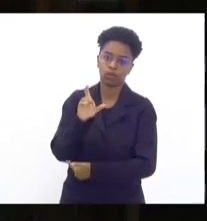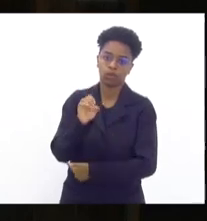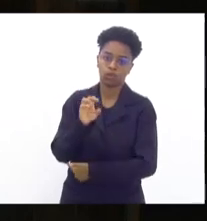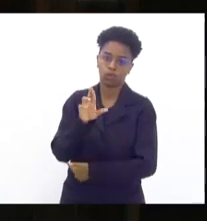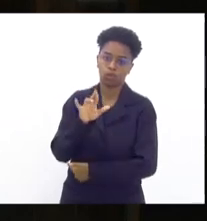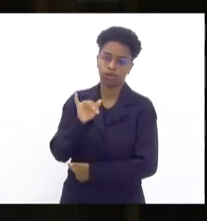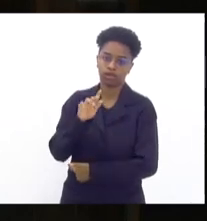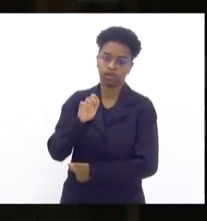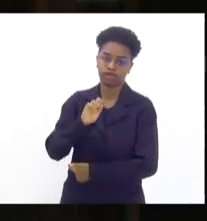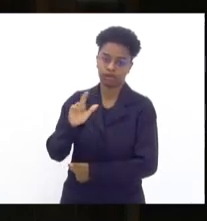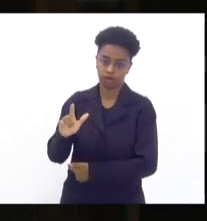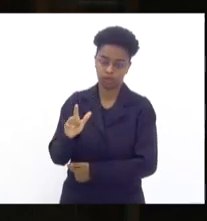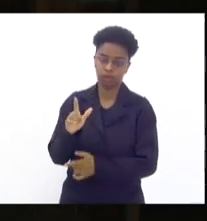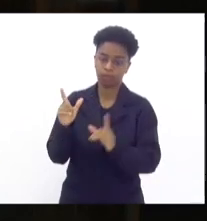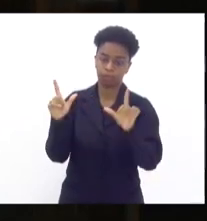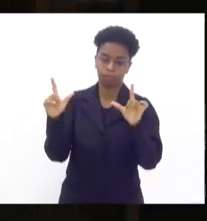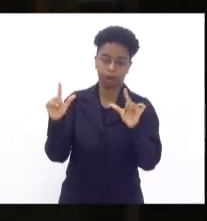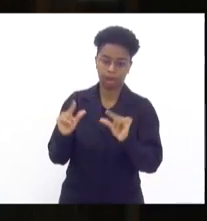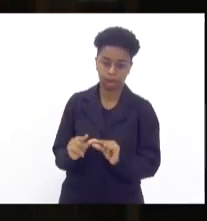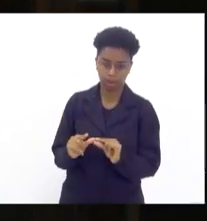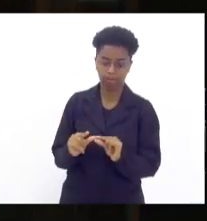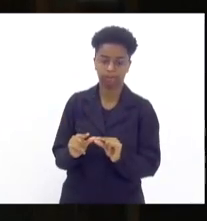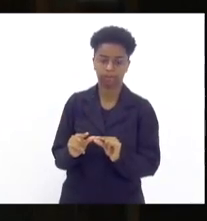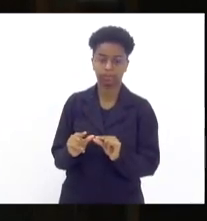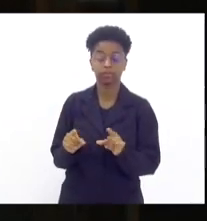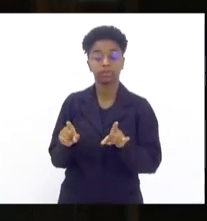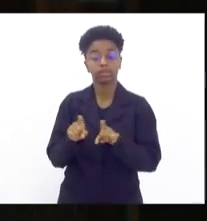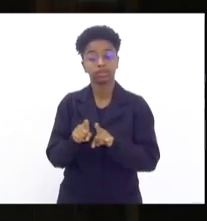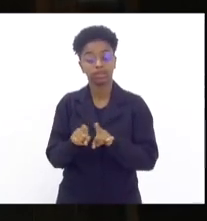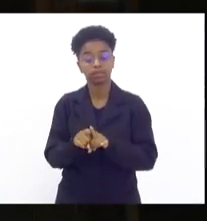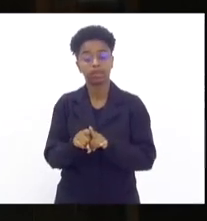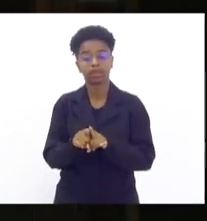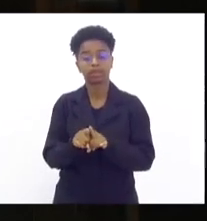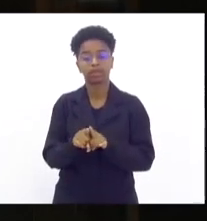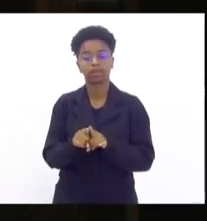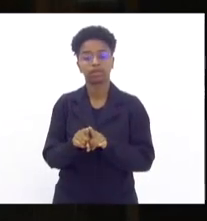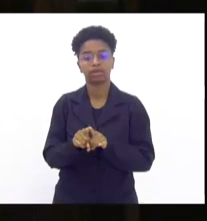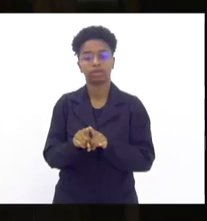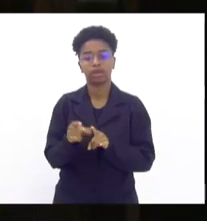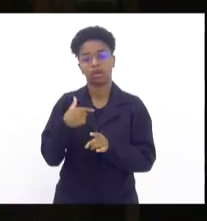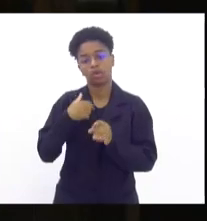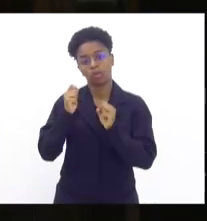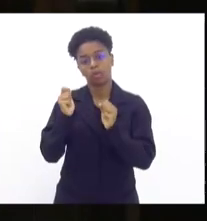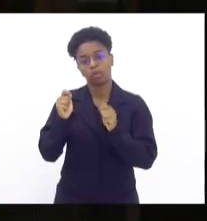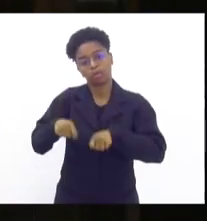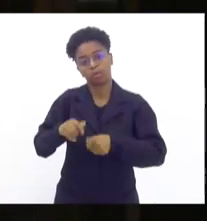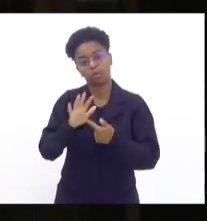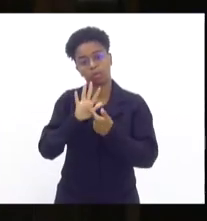uma redução nos nossos índices. E começamos aqui, eu posso trazer para vocês,